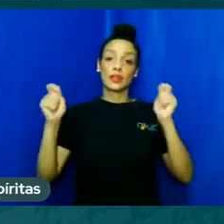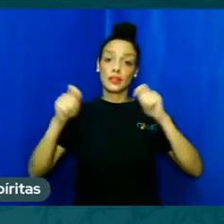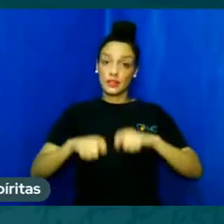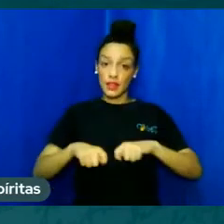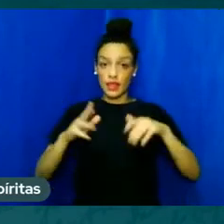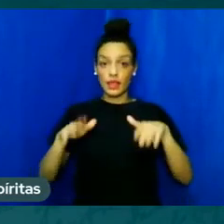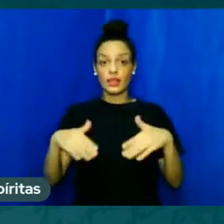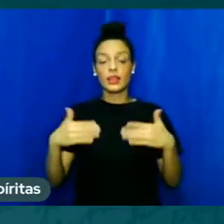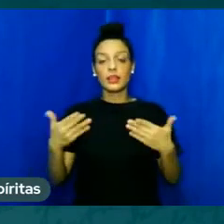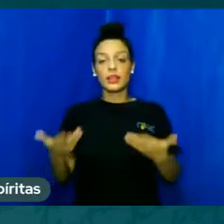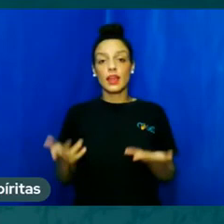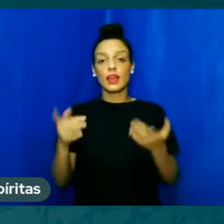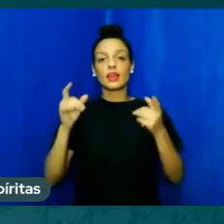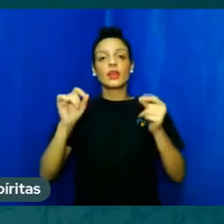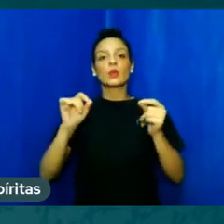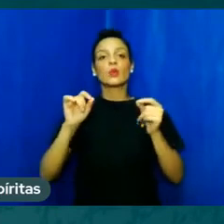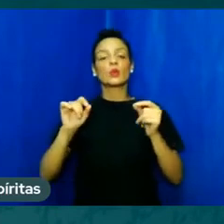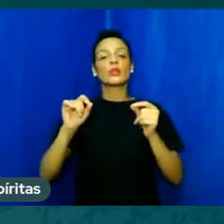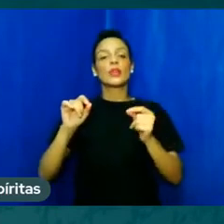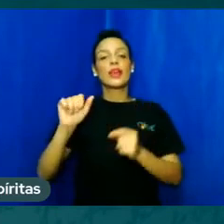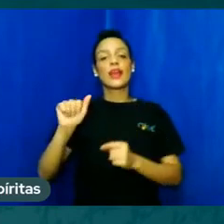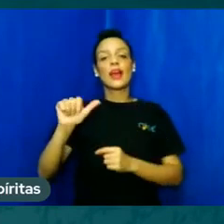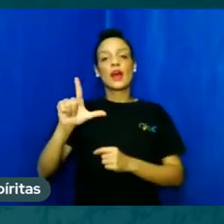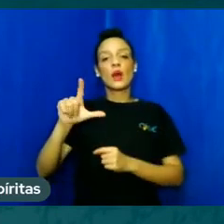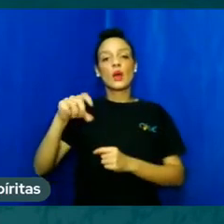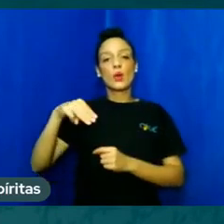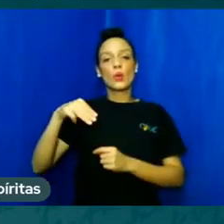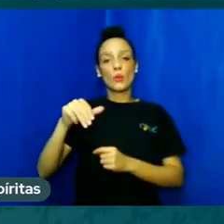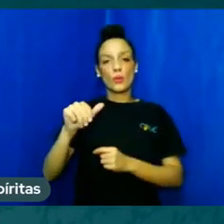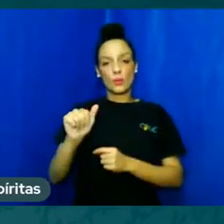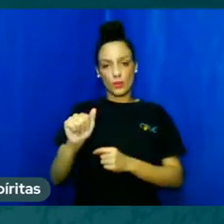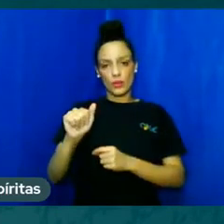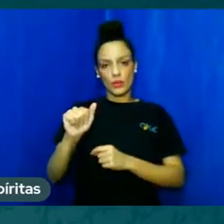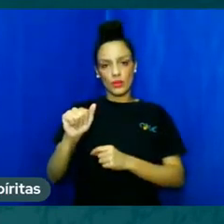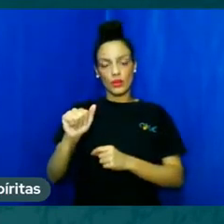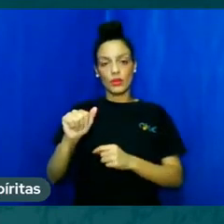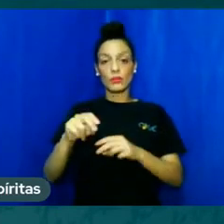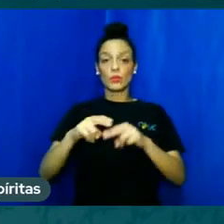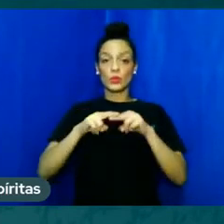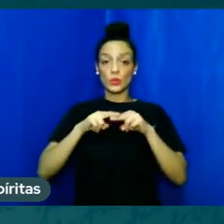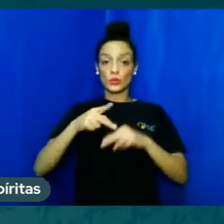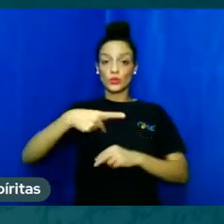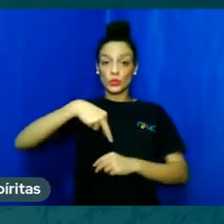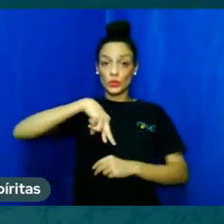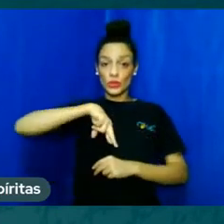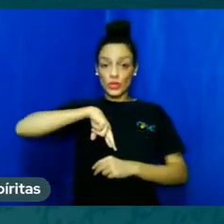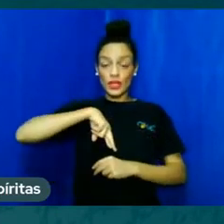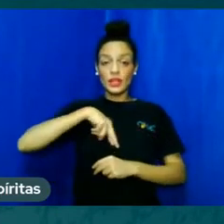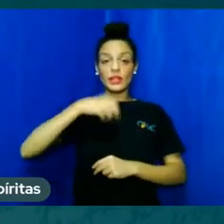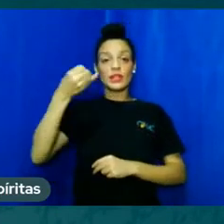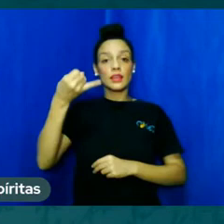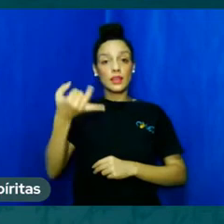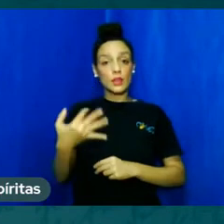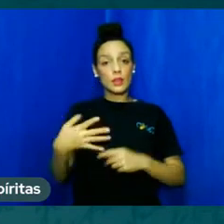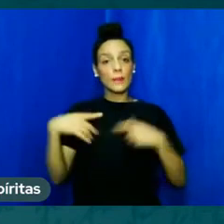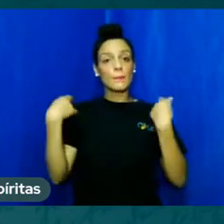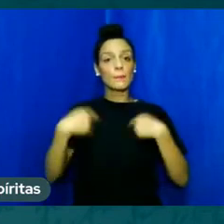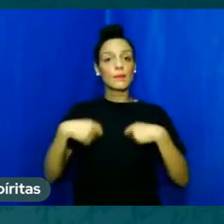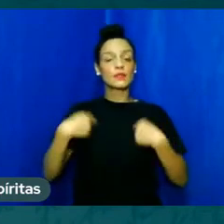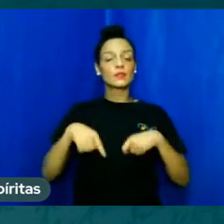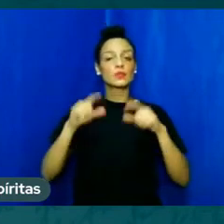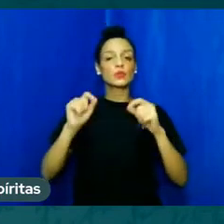cai para o sentido da alma pura. Então, Kardec propõe que substituamos o nome para espíritos superiores,